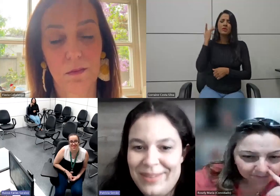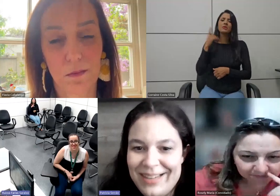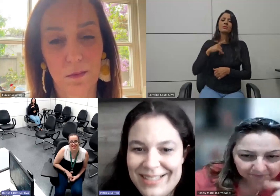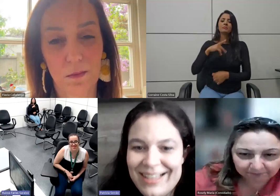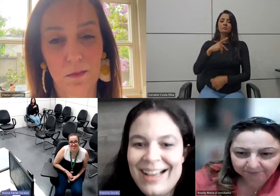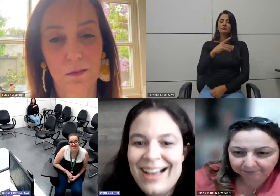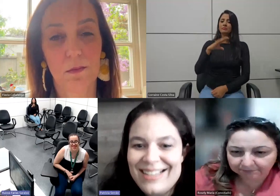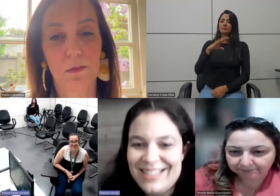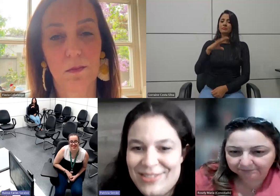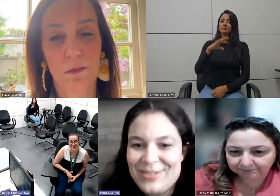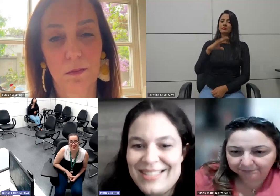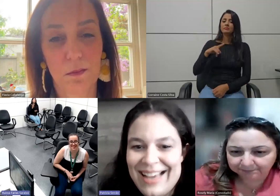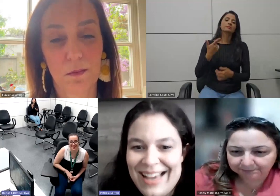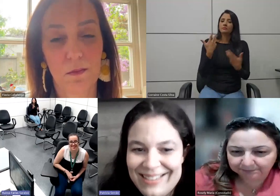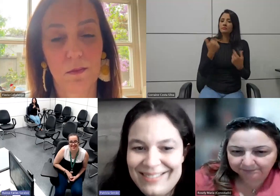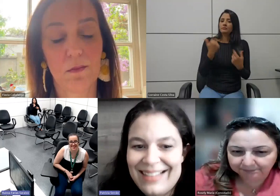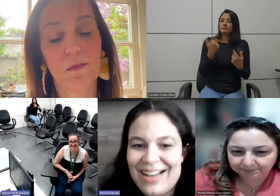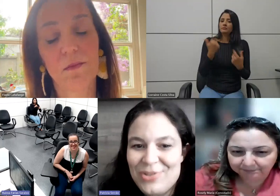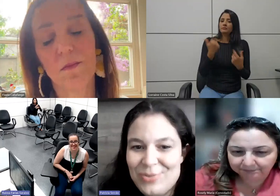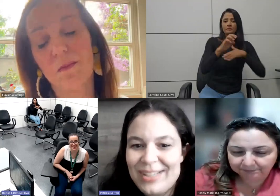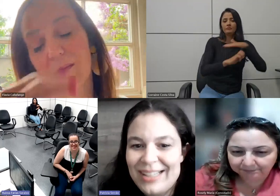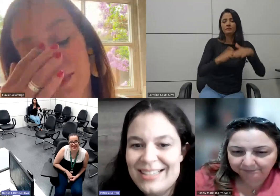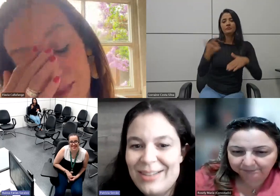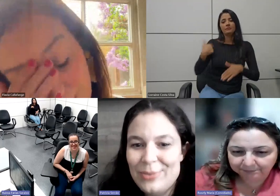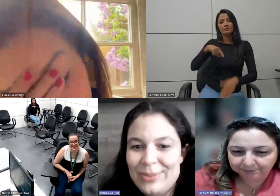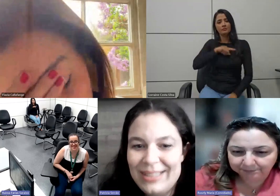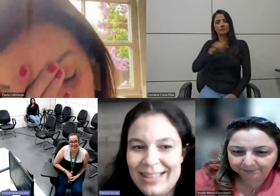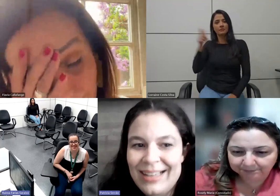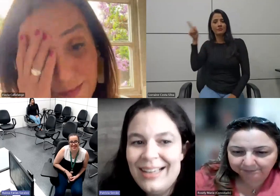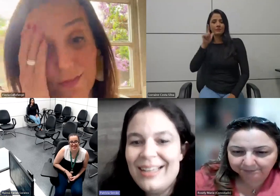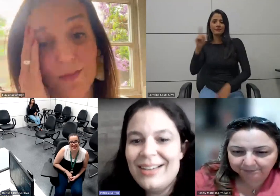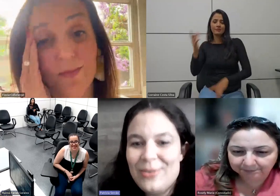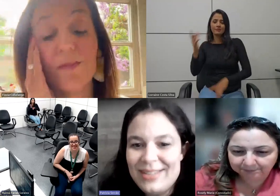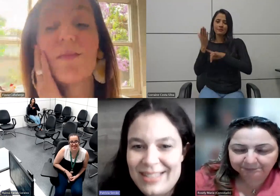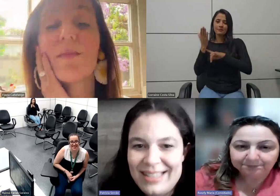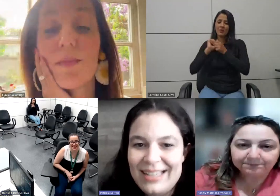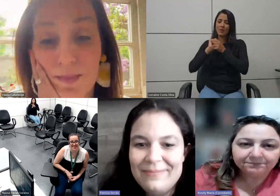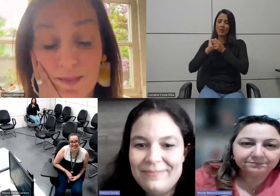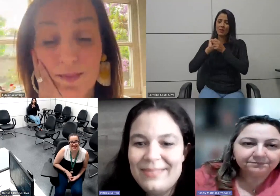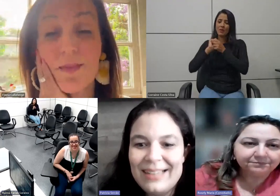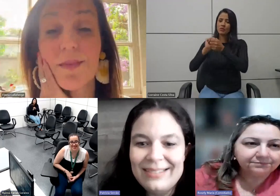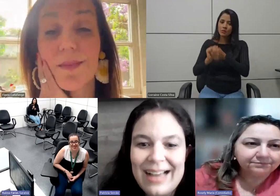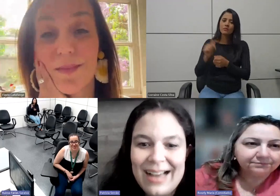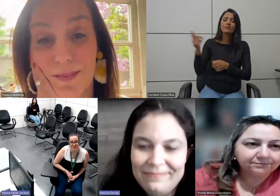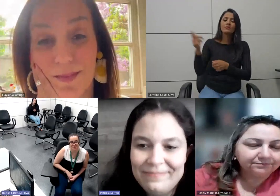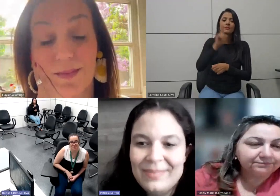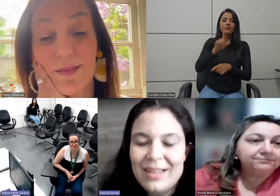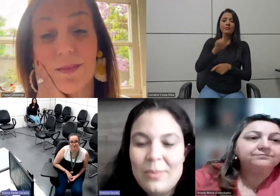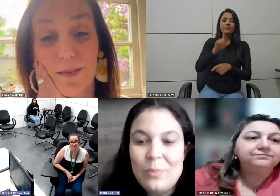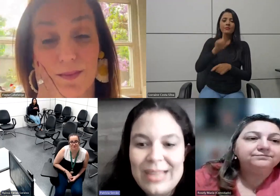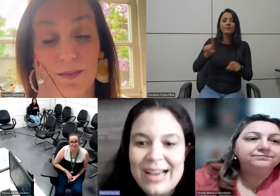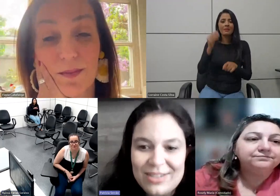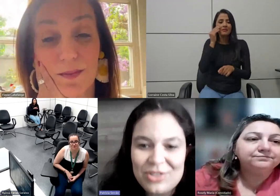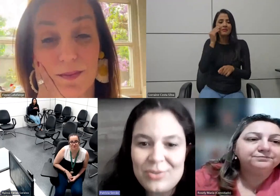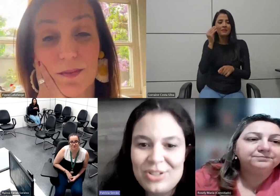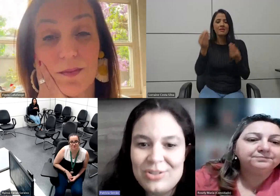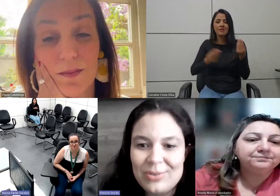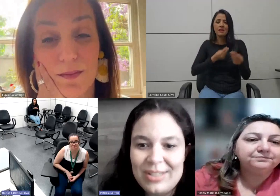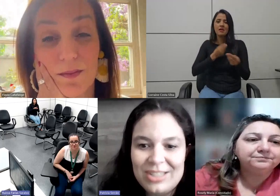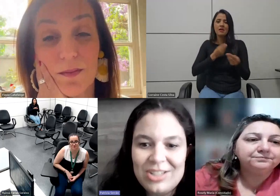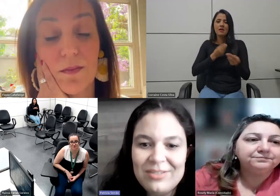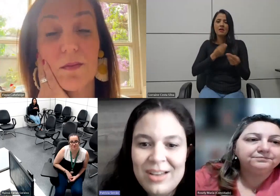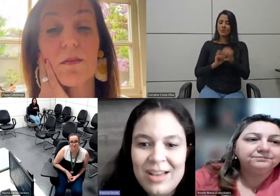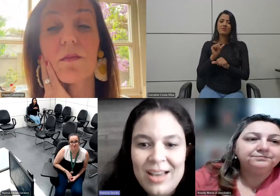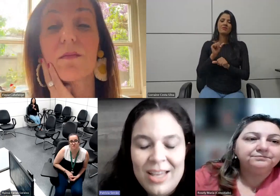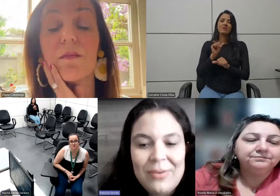rejeitado pela empresa a gente consegue estar junto nessa luta e conseguir tentar mudar essas